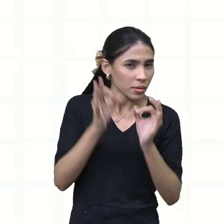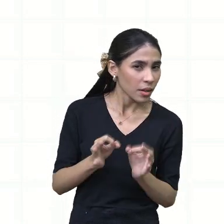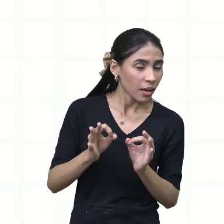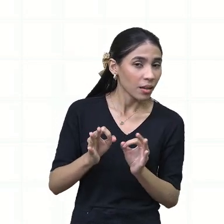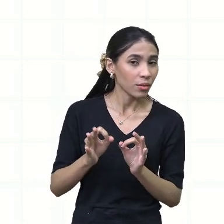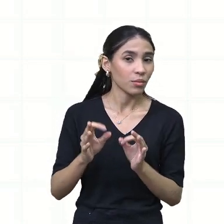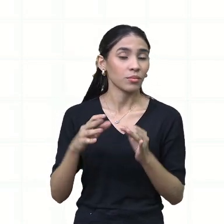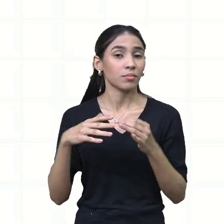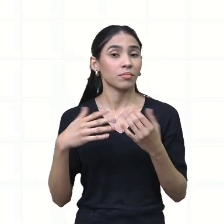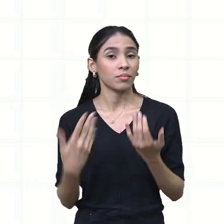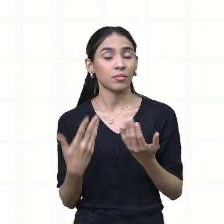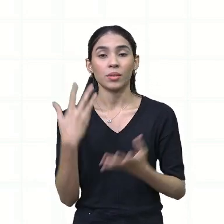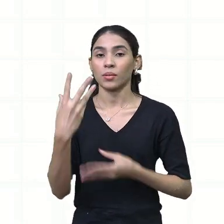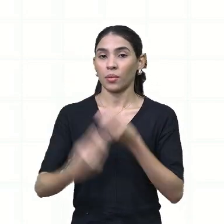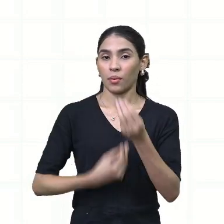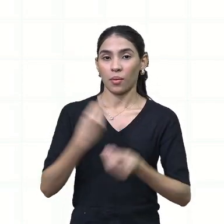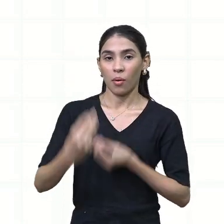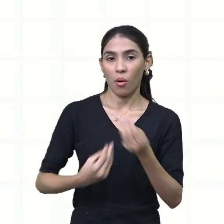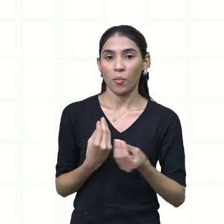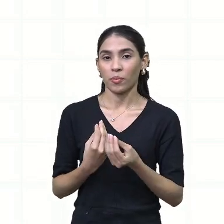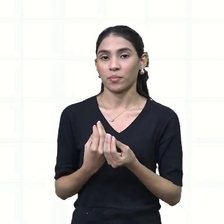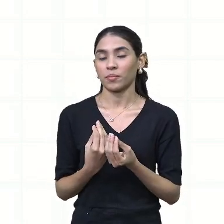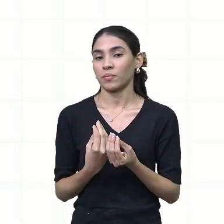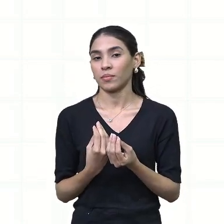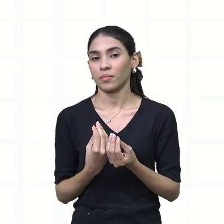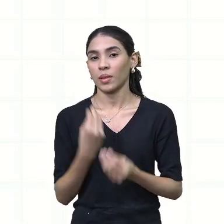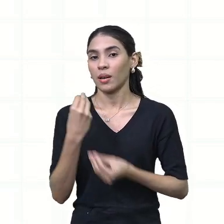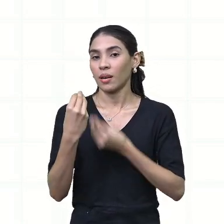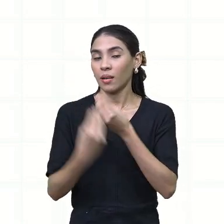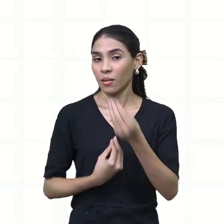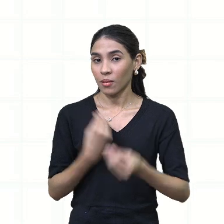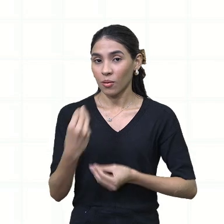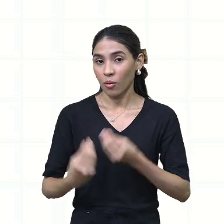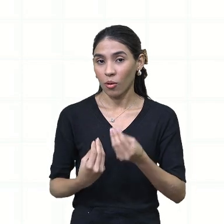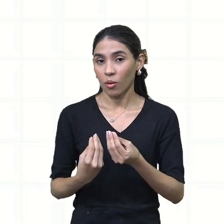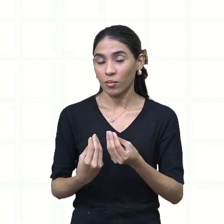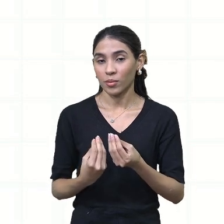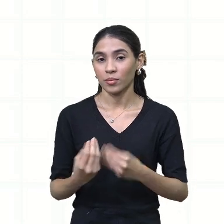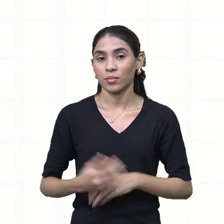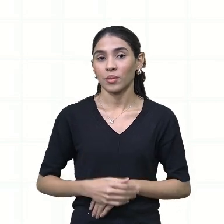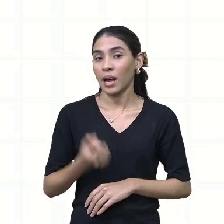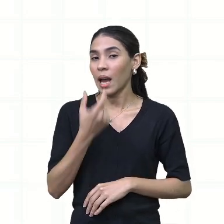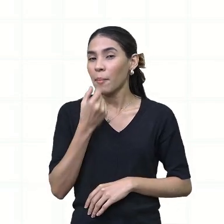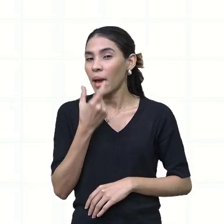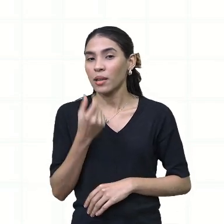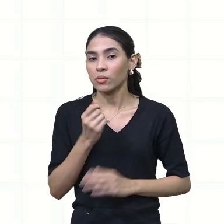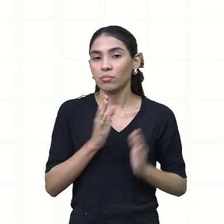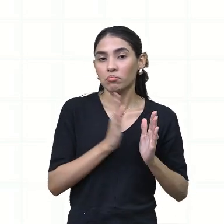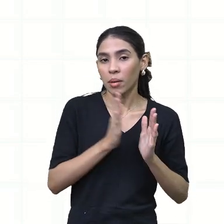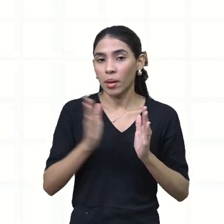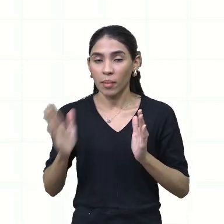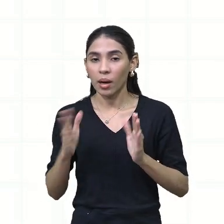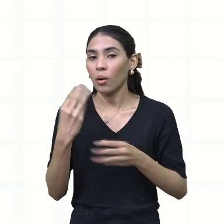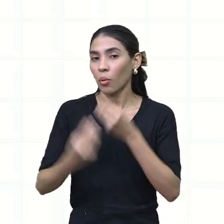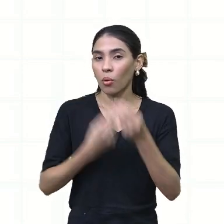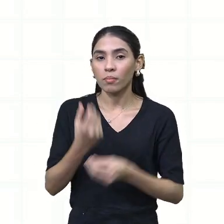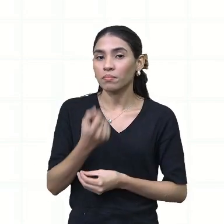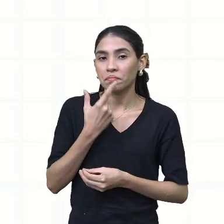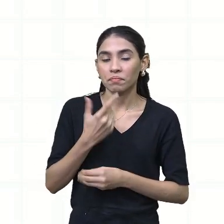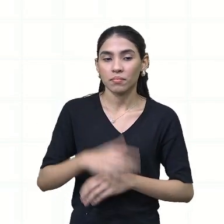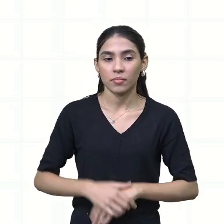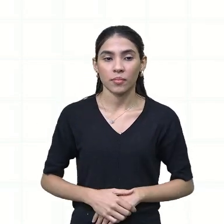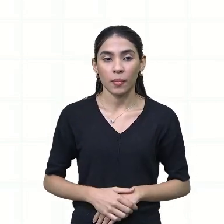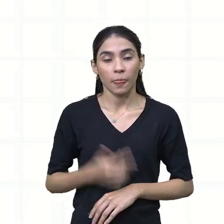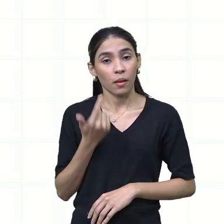médico e como deve ser esse remédio tomado. Outro exemplo que nós